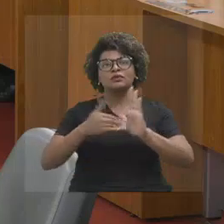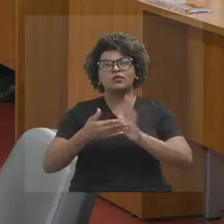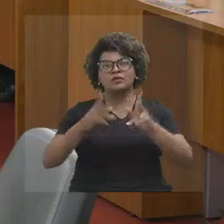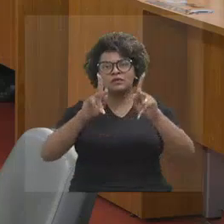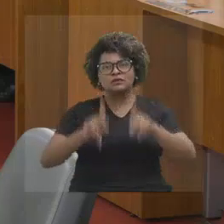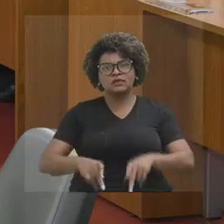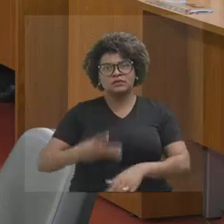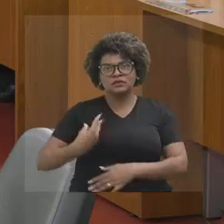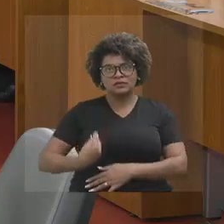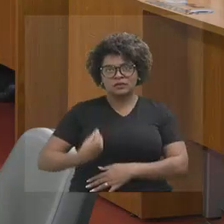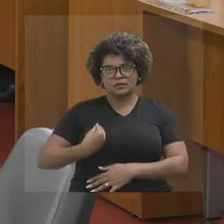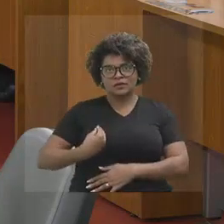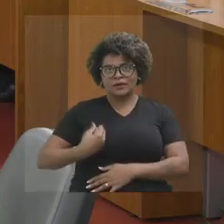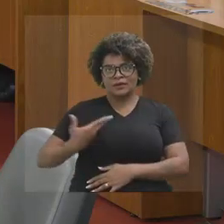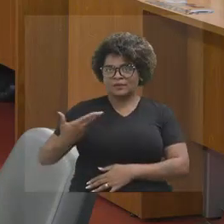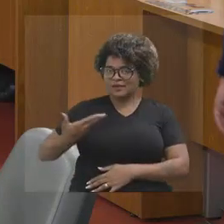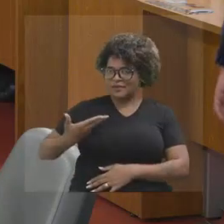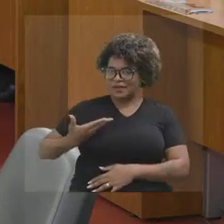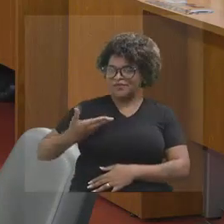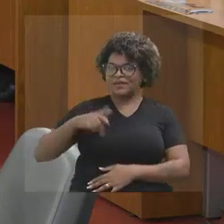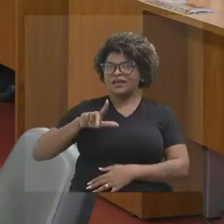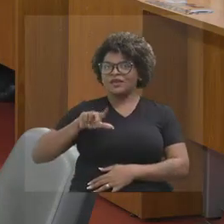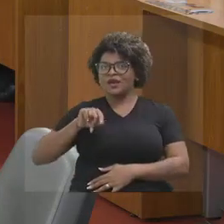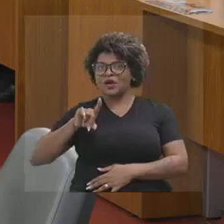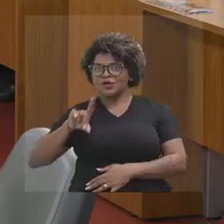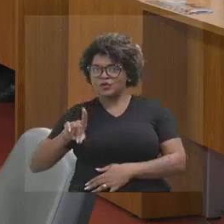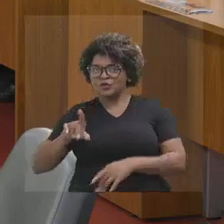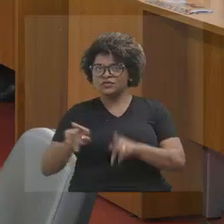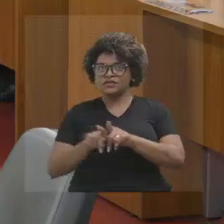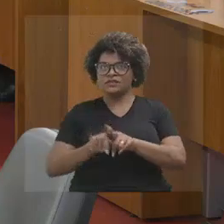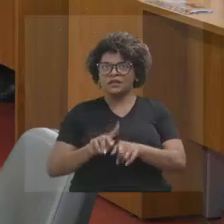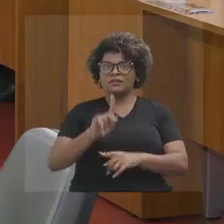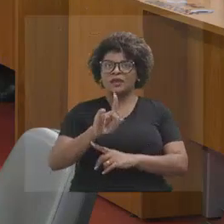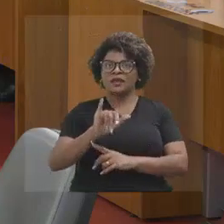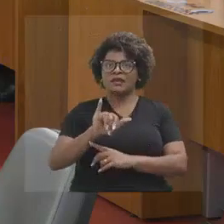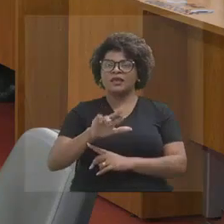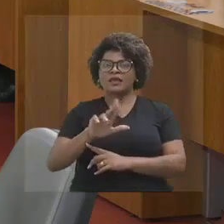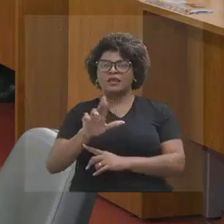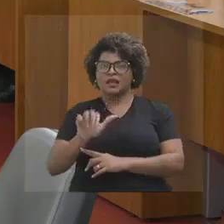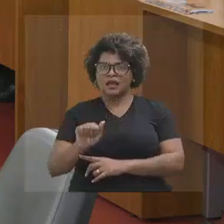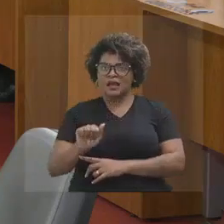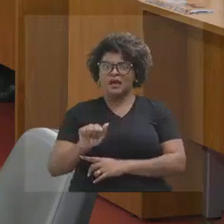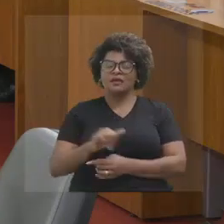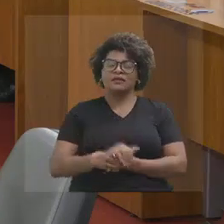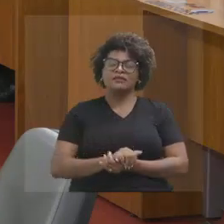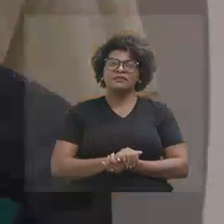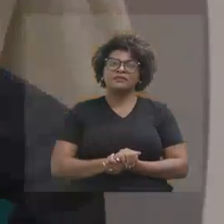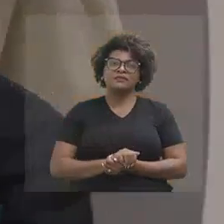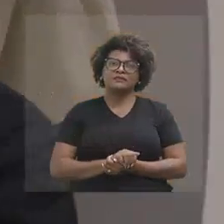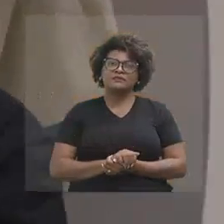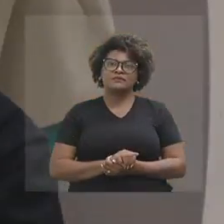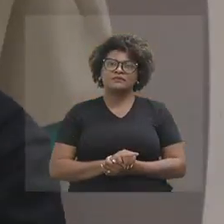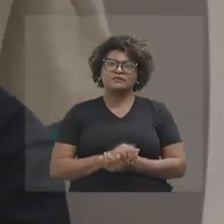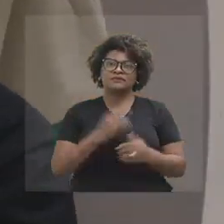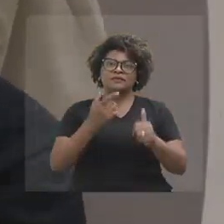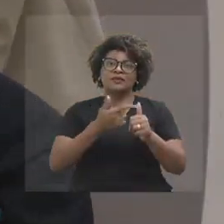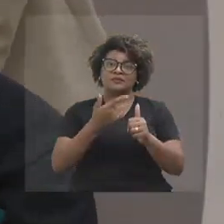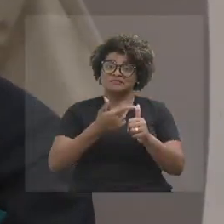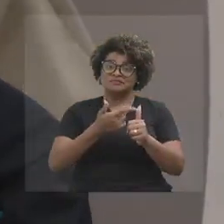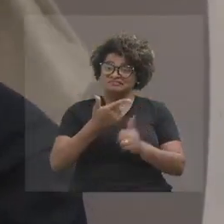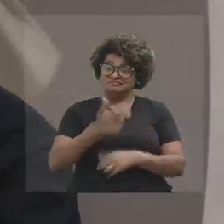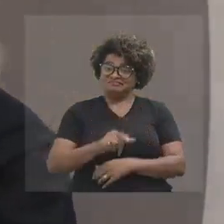amiga Ludi, minha amiga Chiara também, nobres deputadas. Minha primeira vez